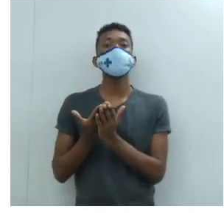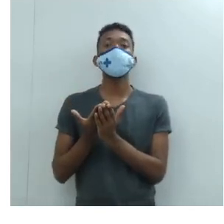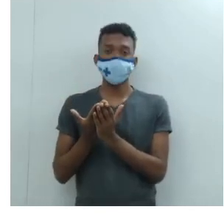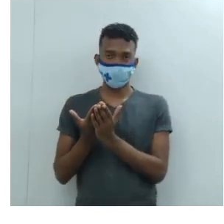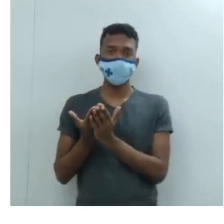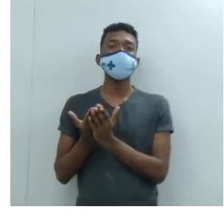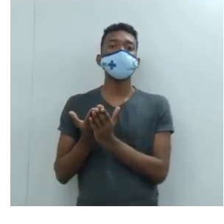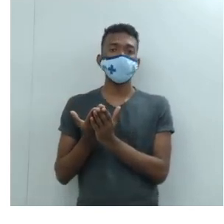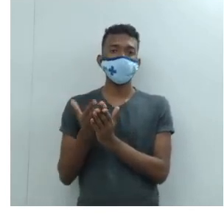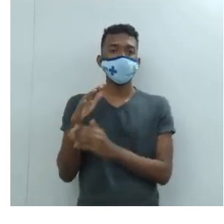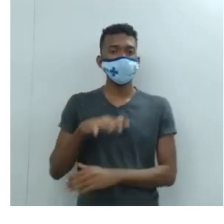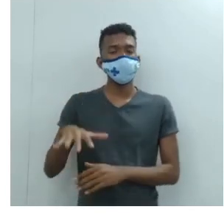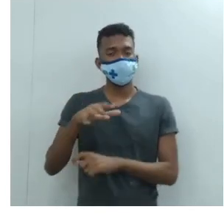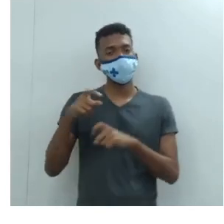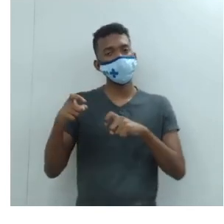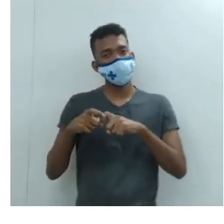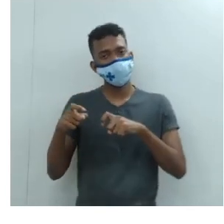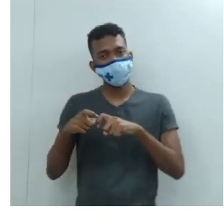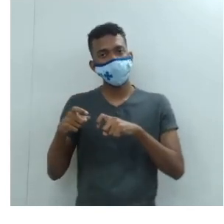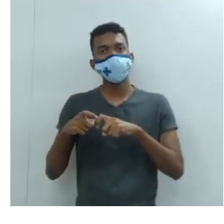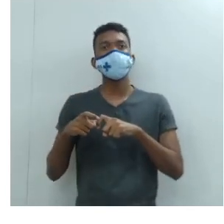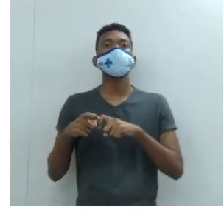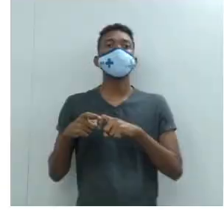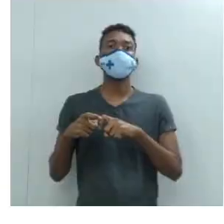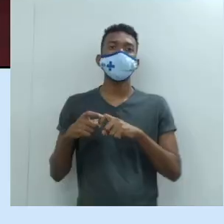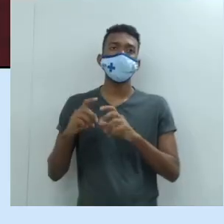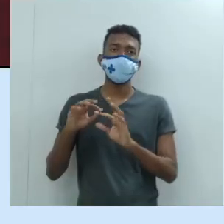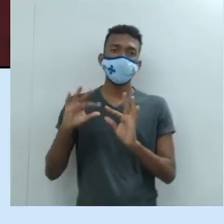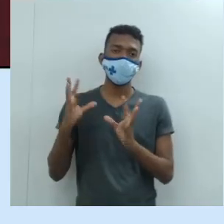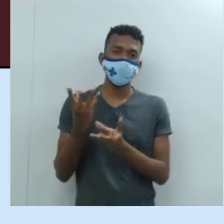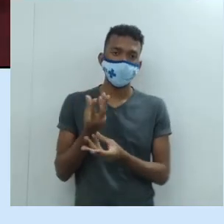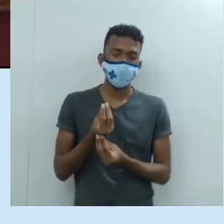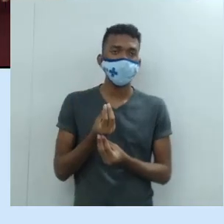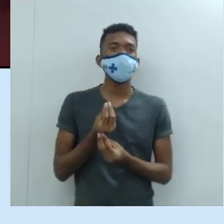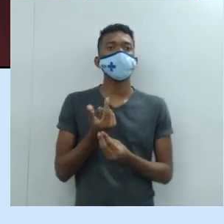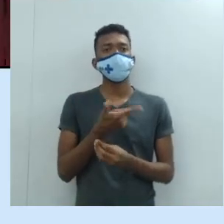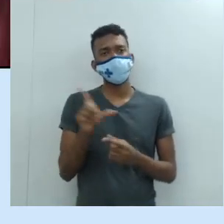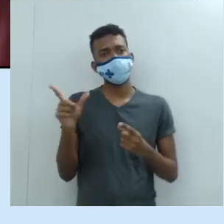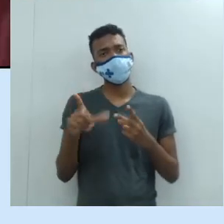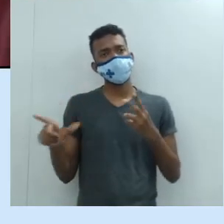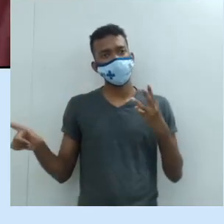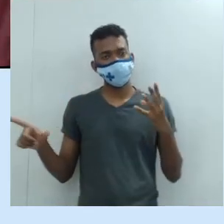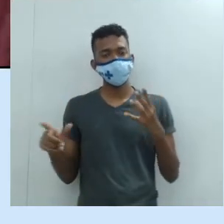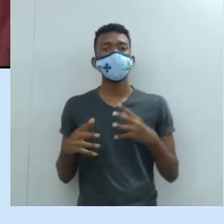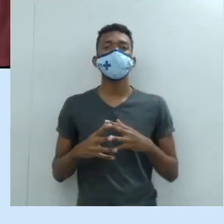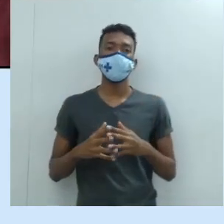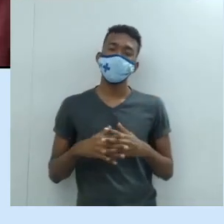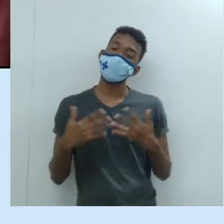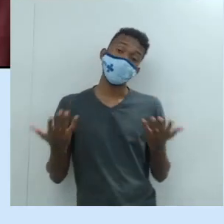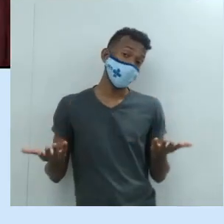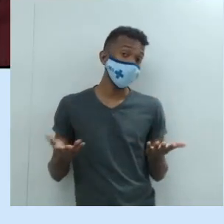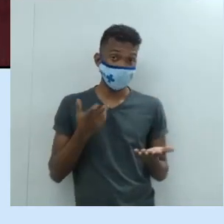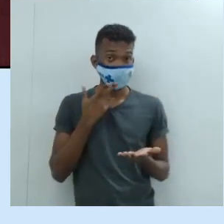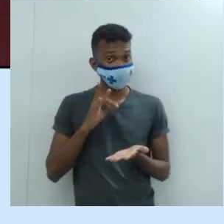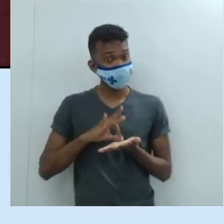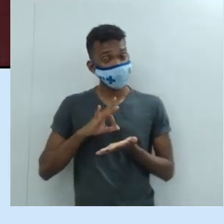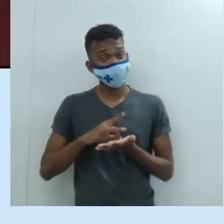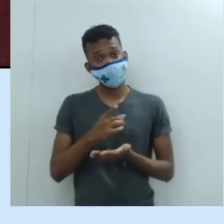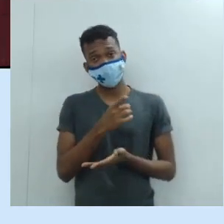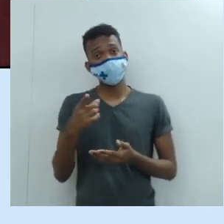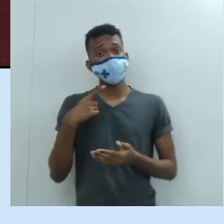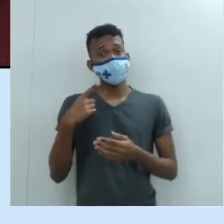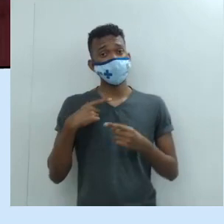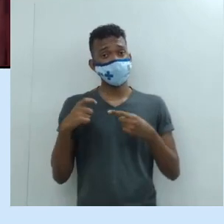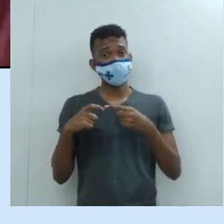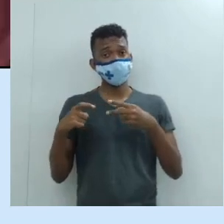da medicina, da física, entre outros. Então você vai ter na realidade os três